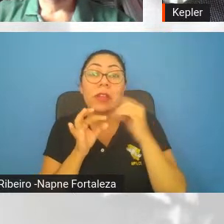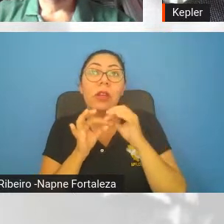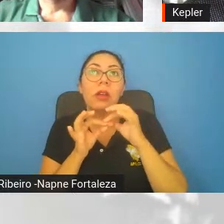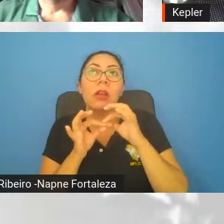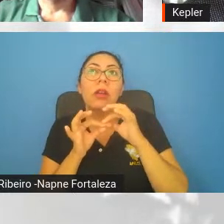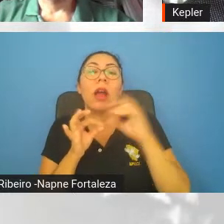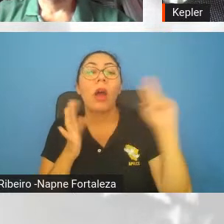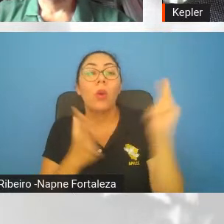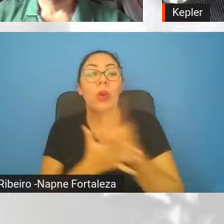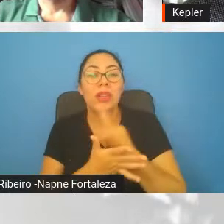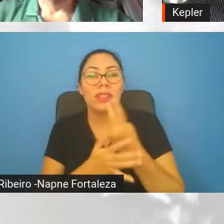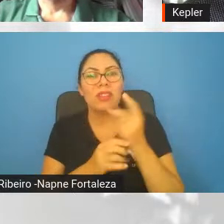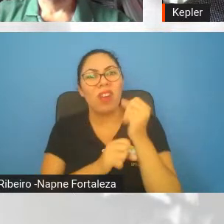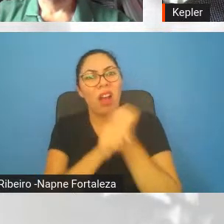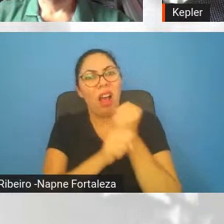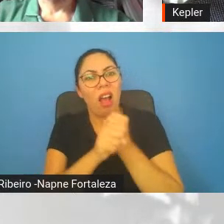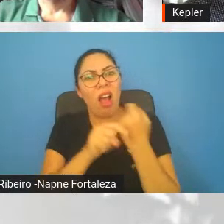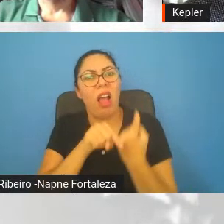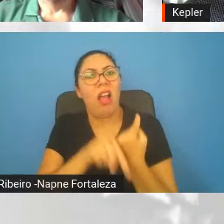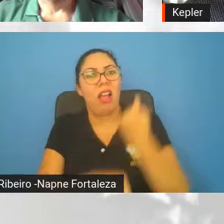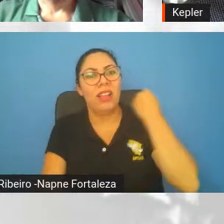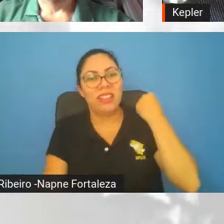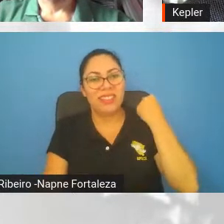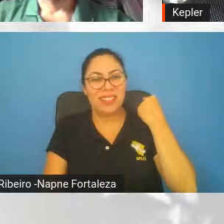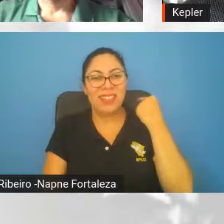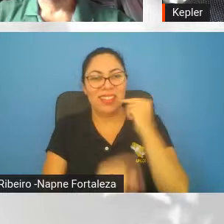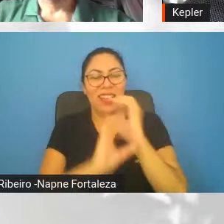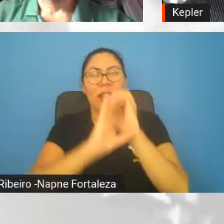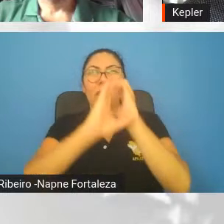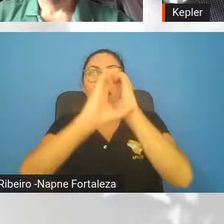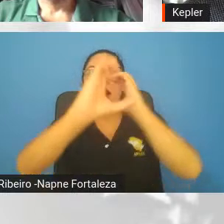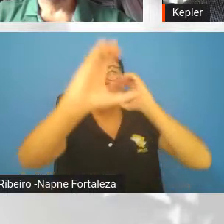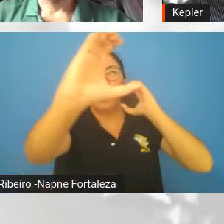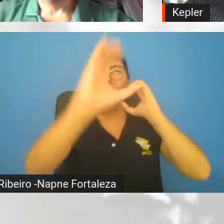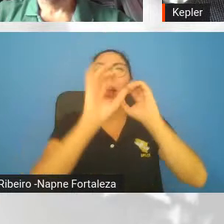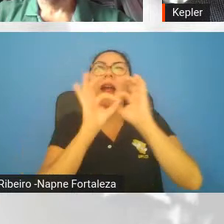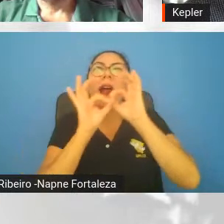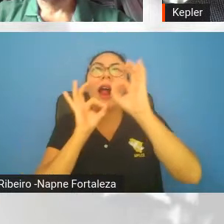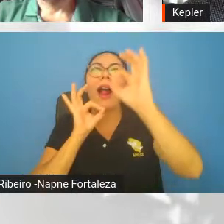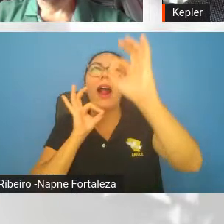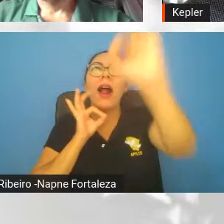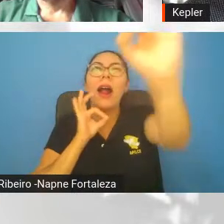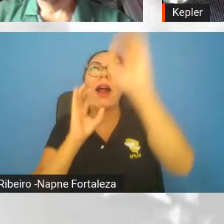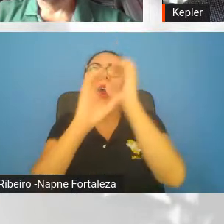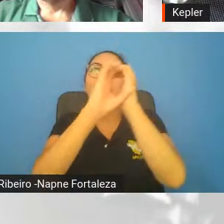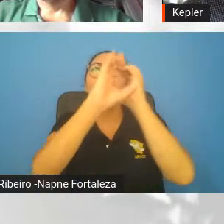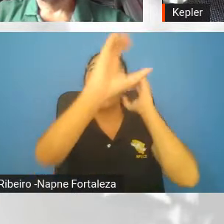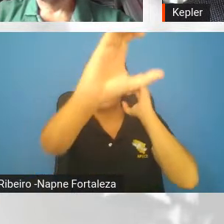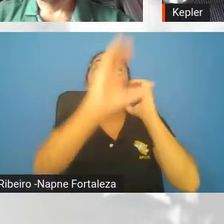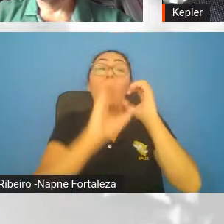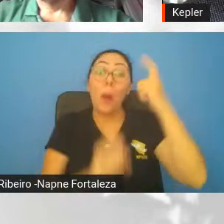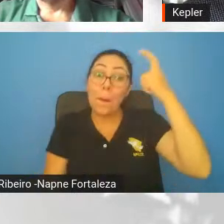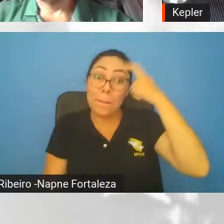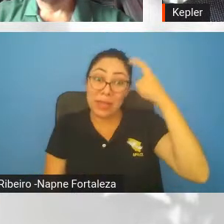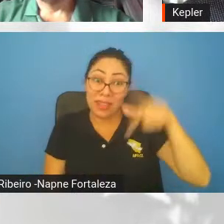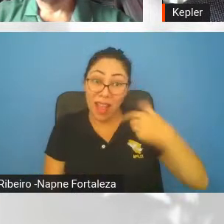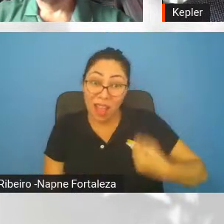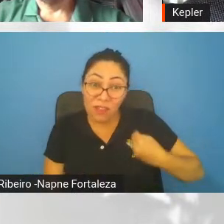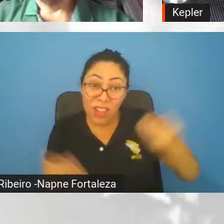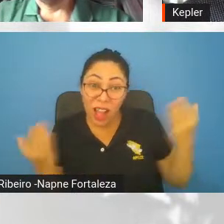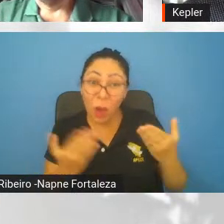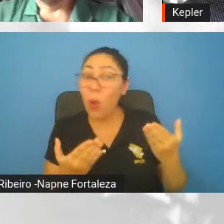caminhou até chegar no telescópio hoje em dia. 13,7 é a idade do universo. Então, falando isso, 13